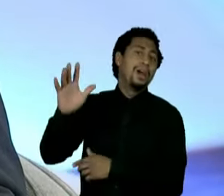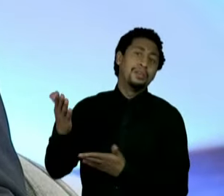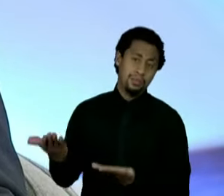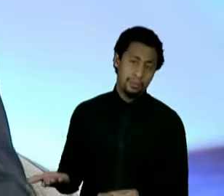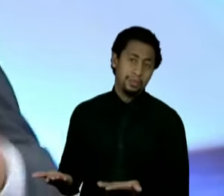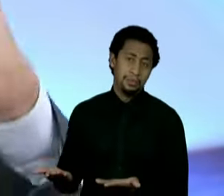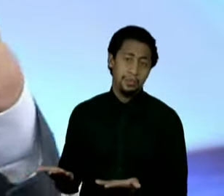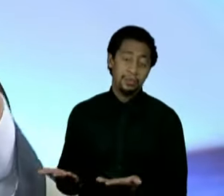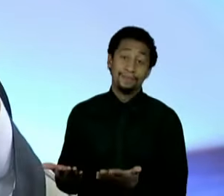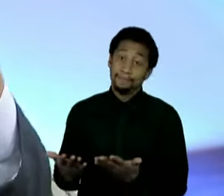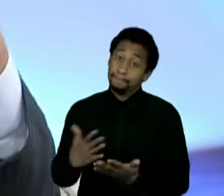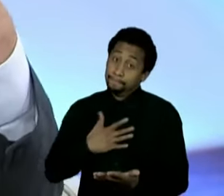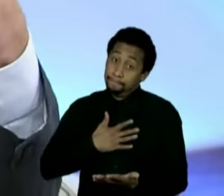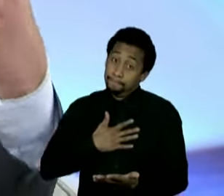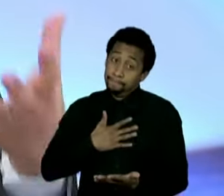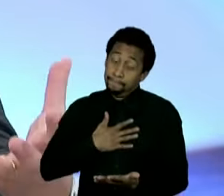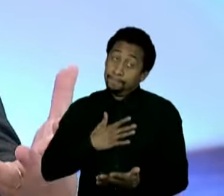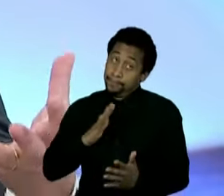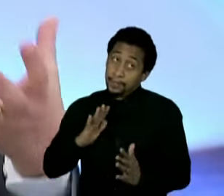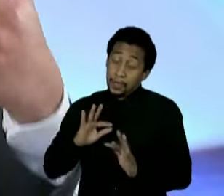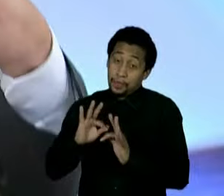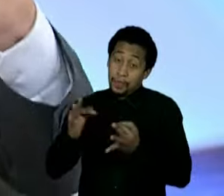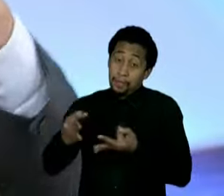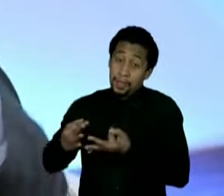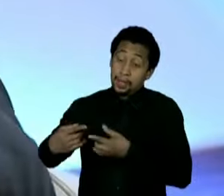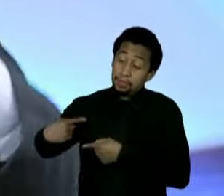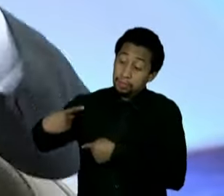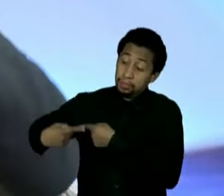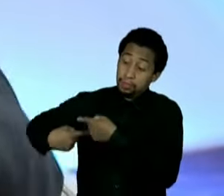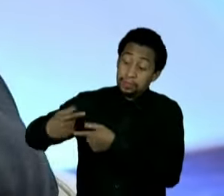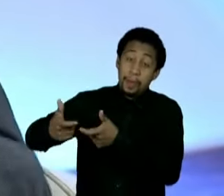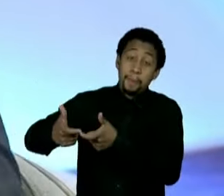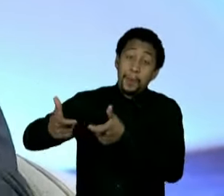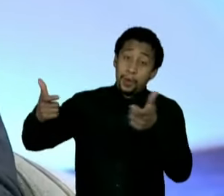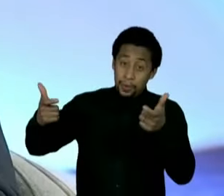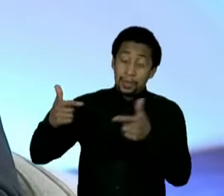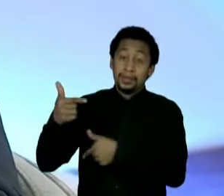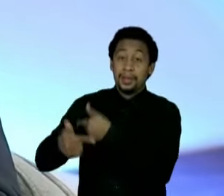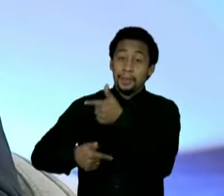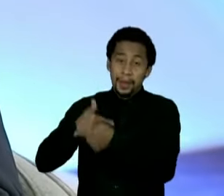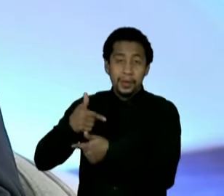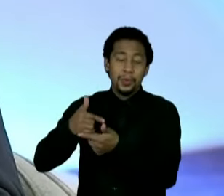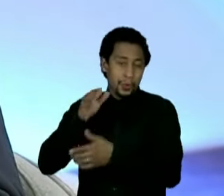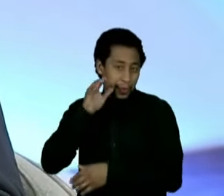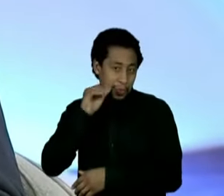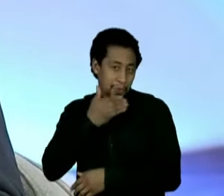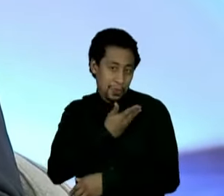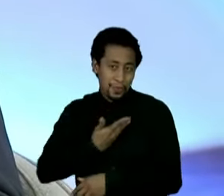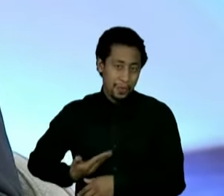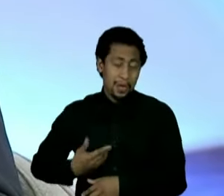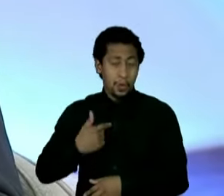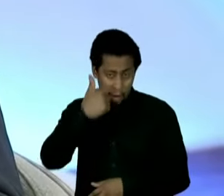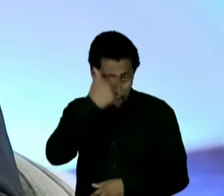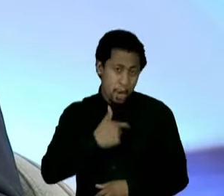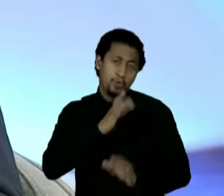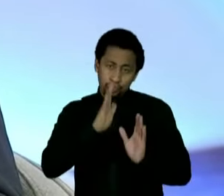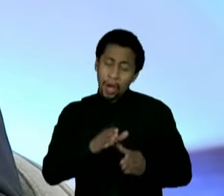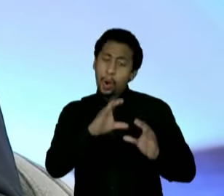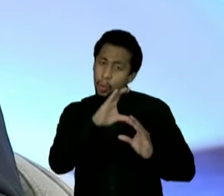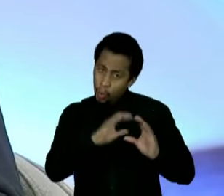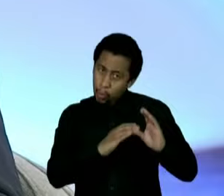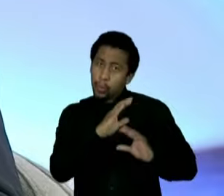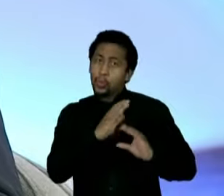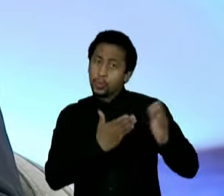eu venho de uma família de pessoas que são servidores públicos, eu fui servidor público concursado, então eu penso que foi um